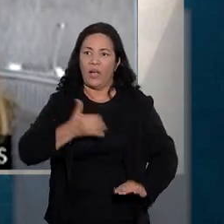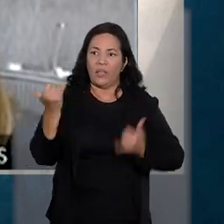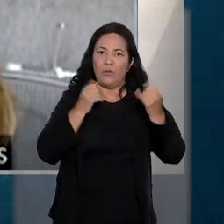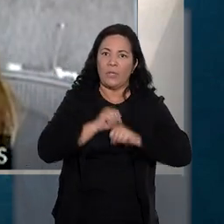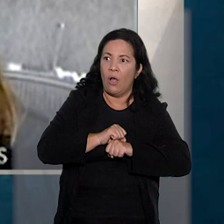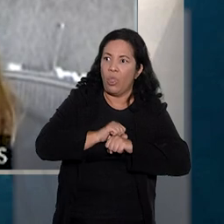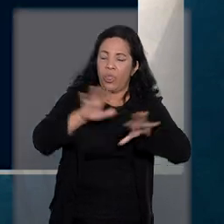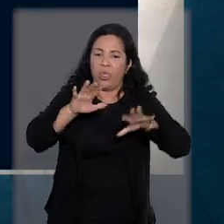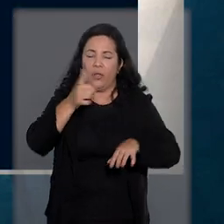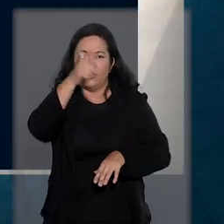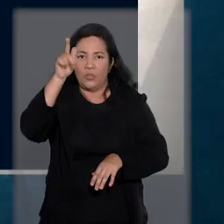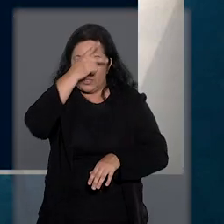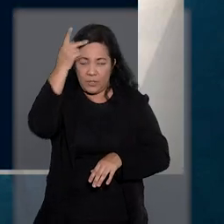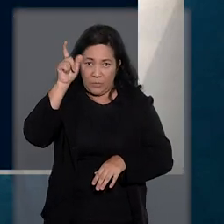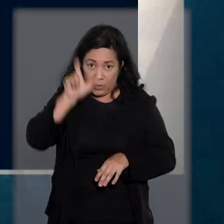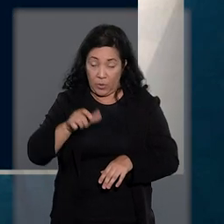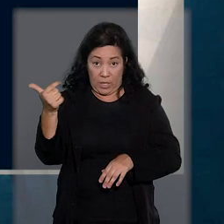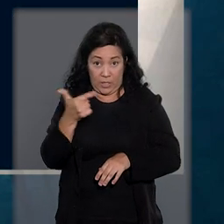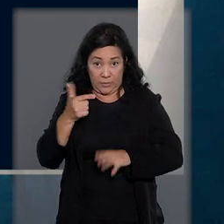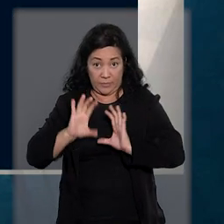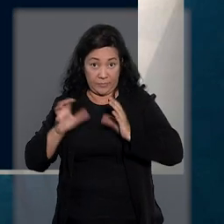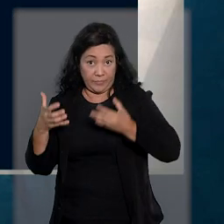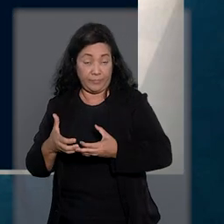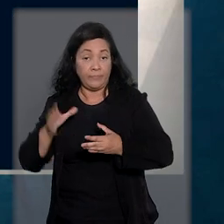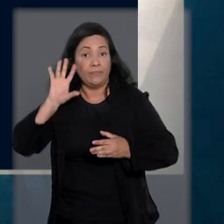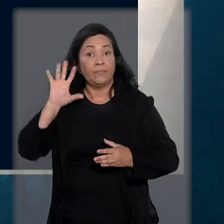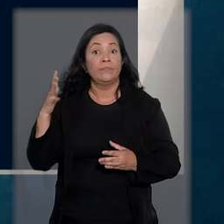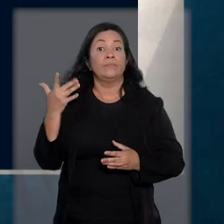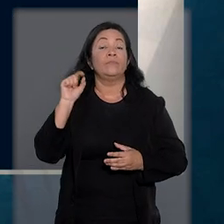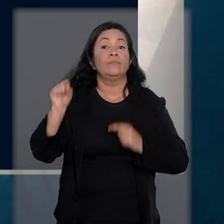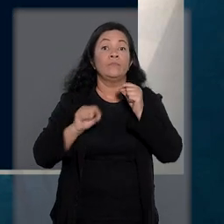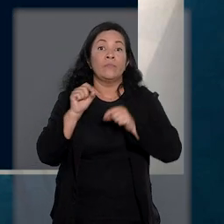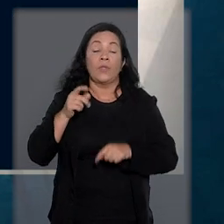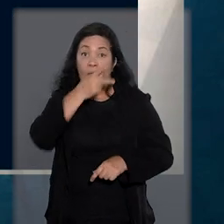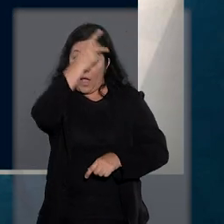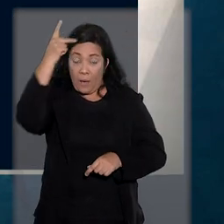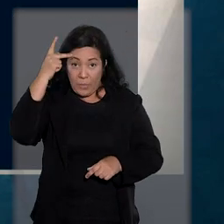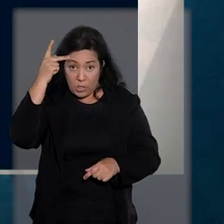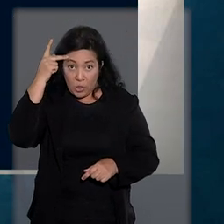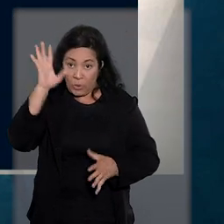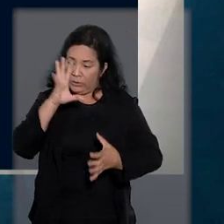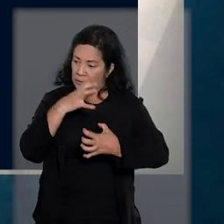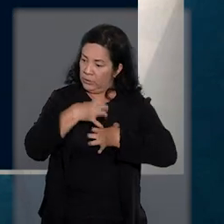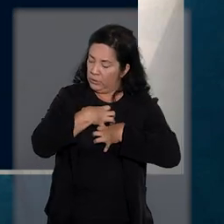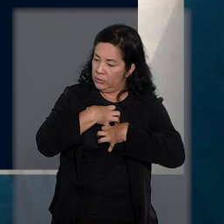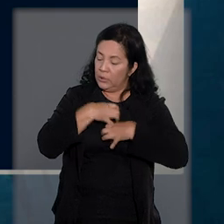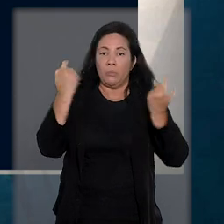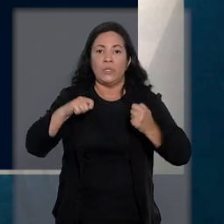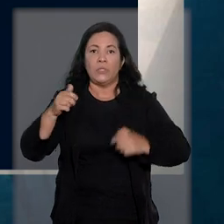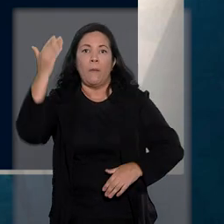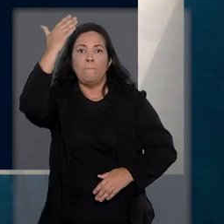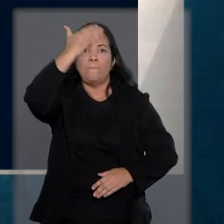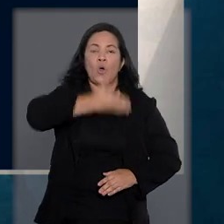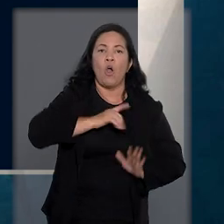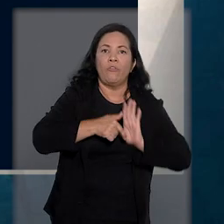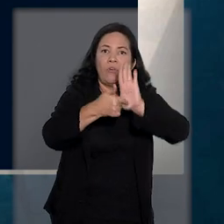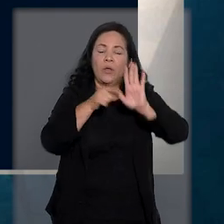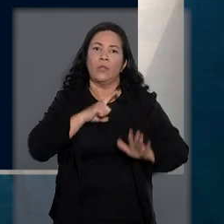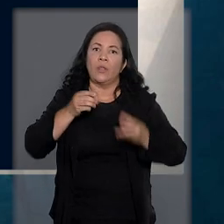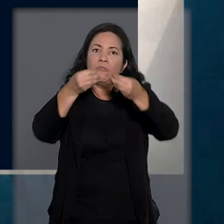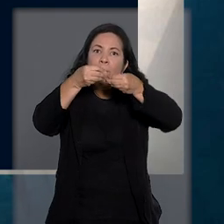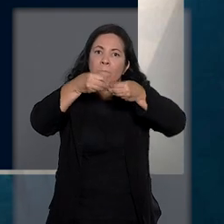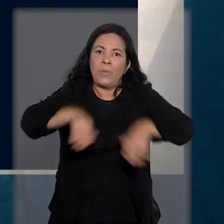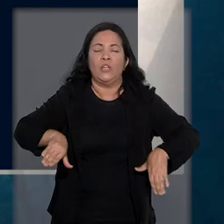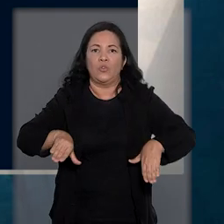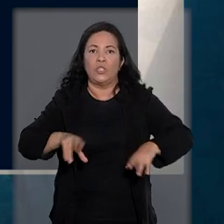o acesso de terceiros. Assim, a segunda turma decidiu que é necessário que o titular dos dados vazados comprove o efetivo prejuízo